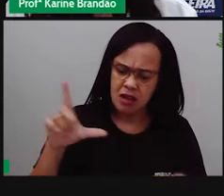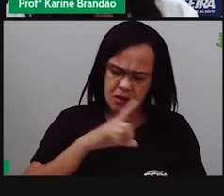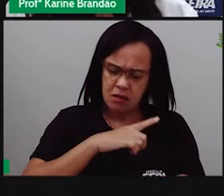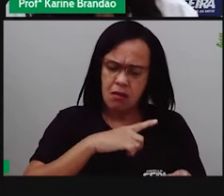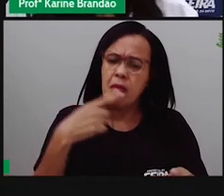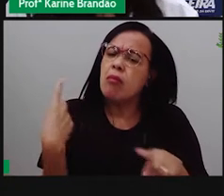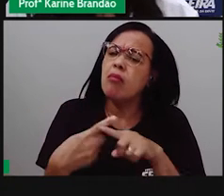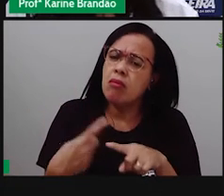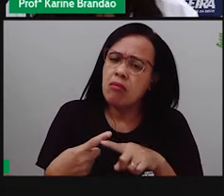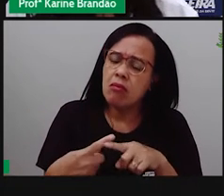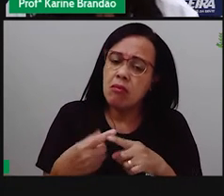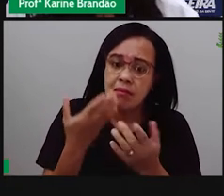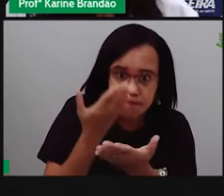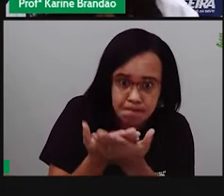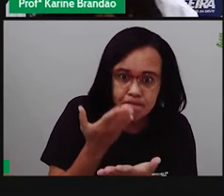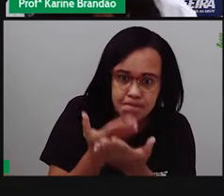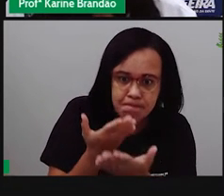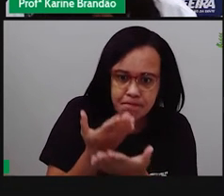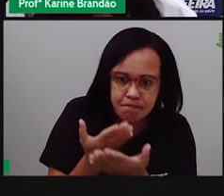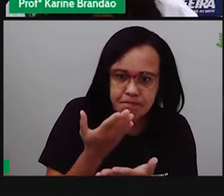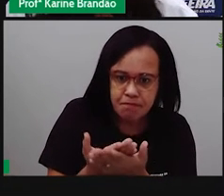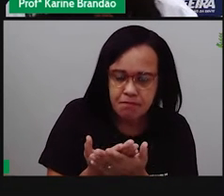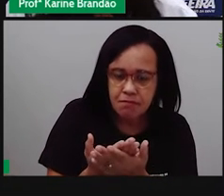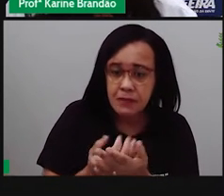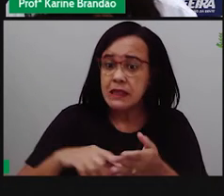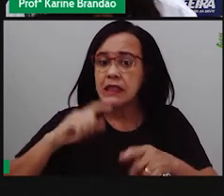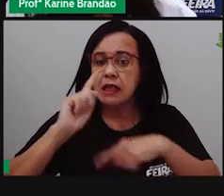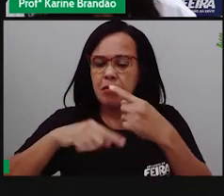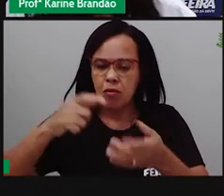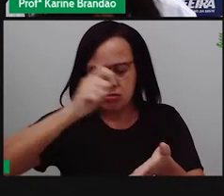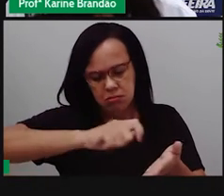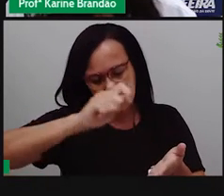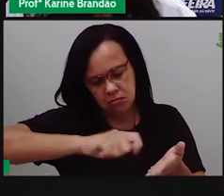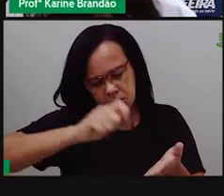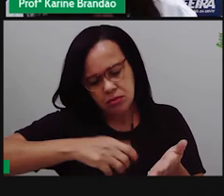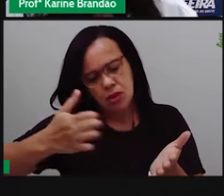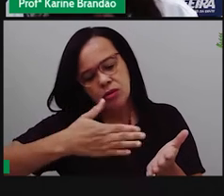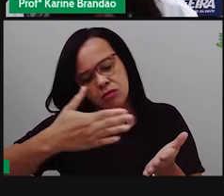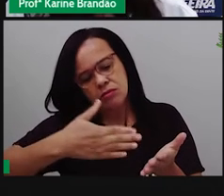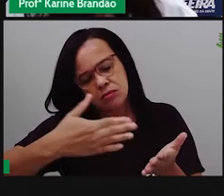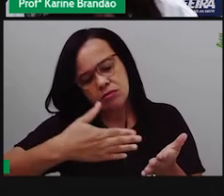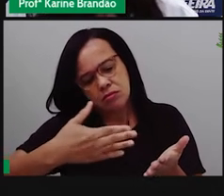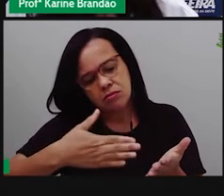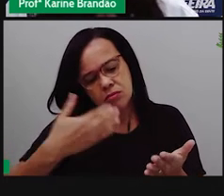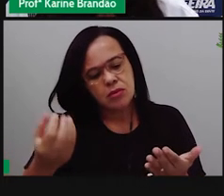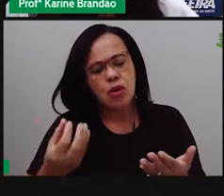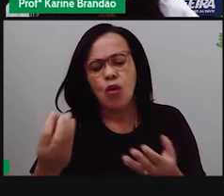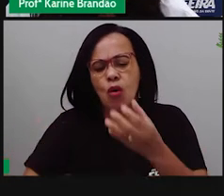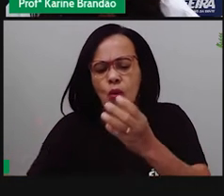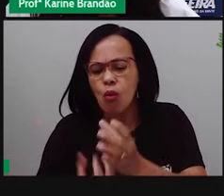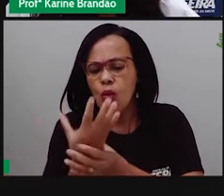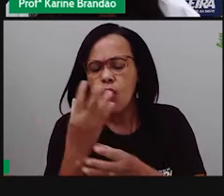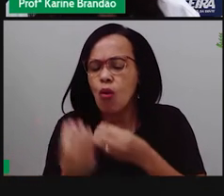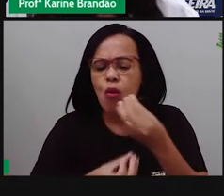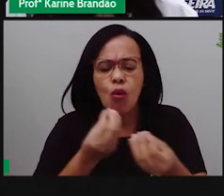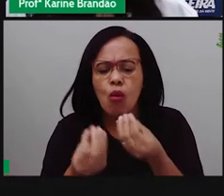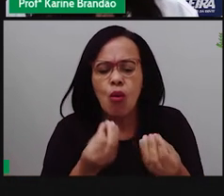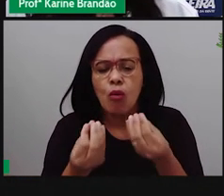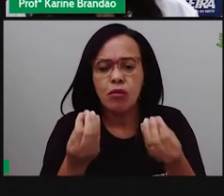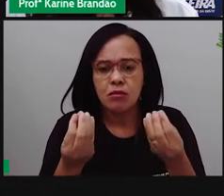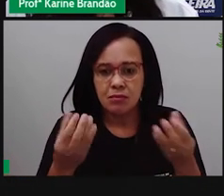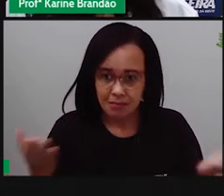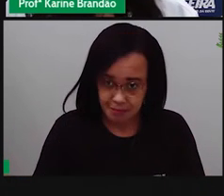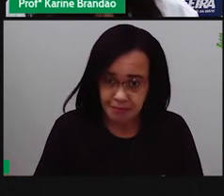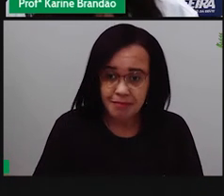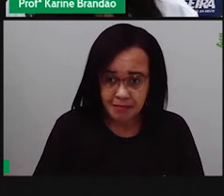e ele observou que, para explicar a evolução, a gente tem que entender que a evolução é um mecanismo, né,